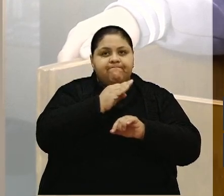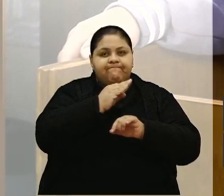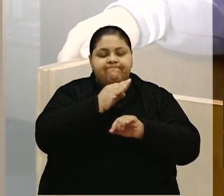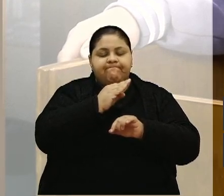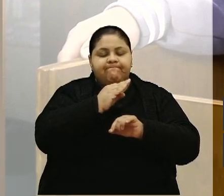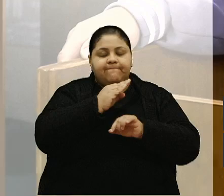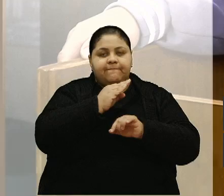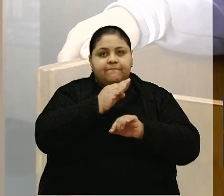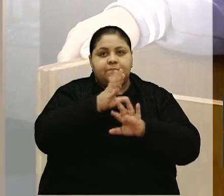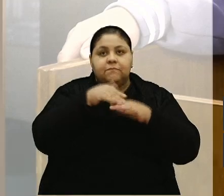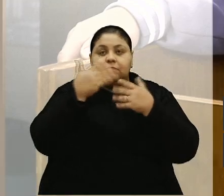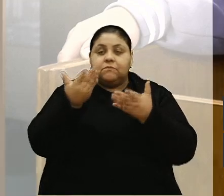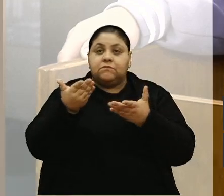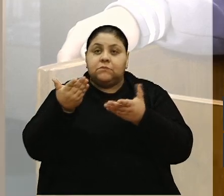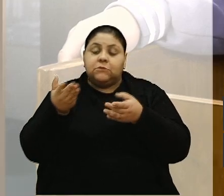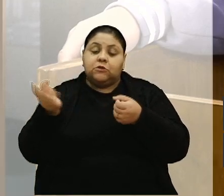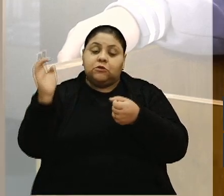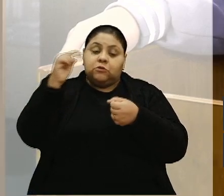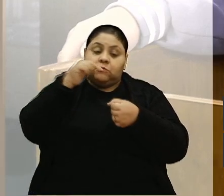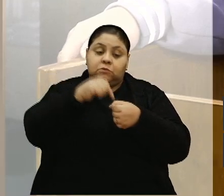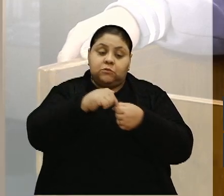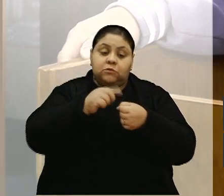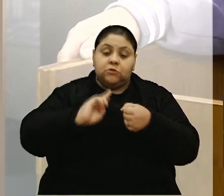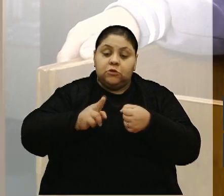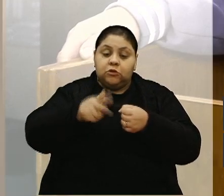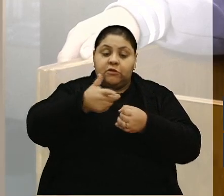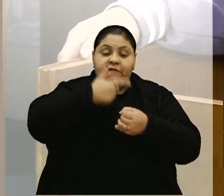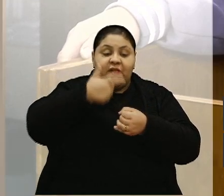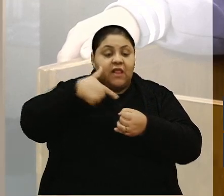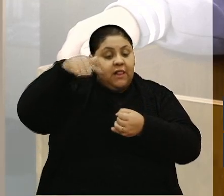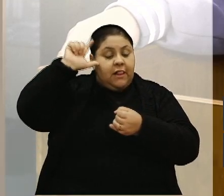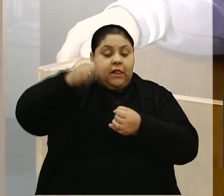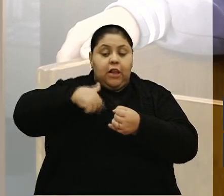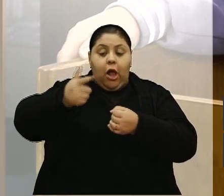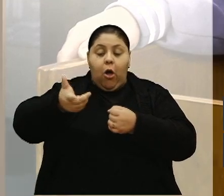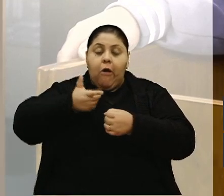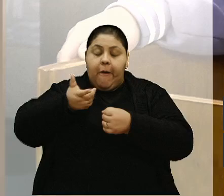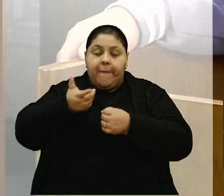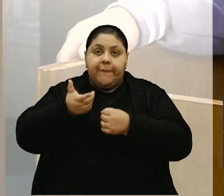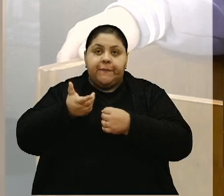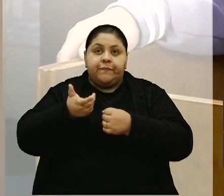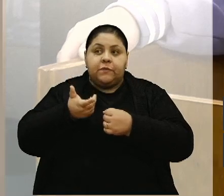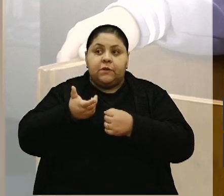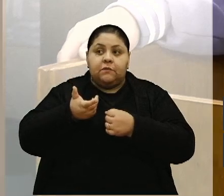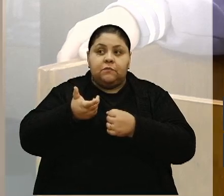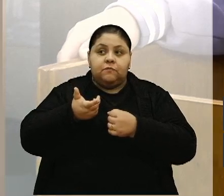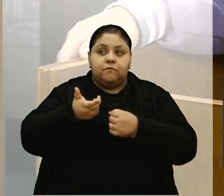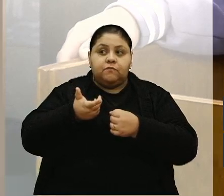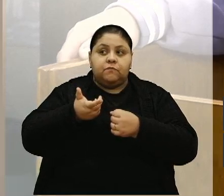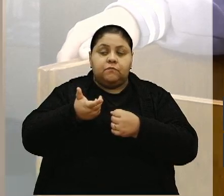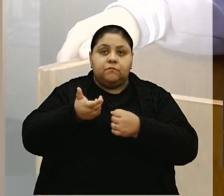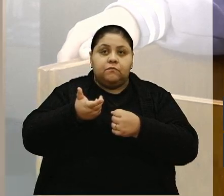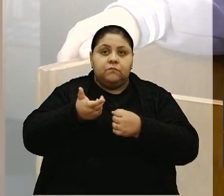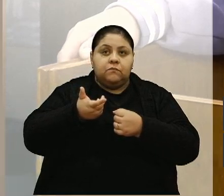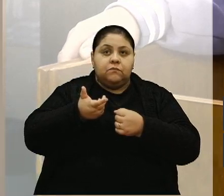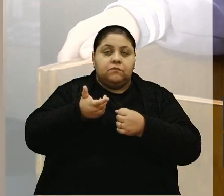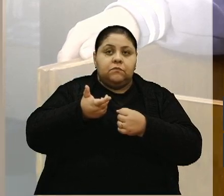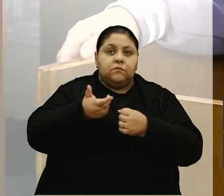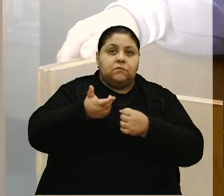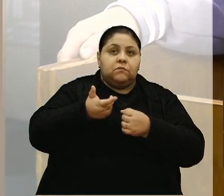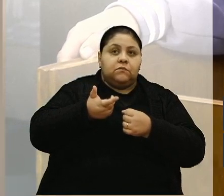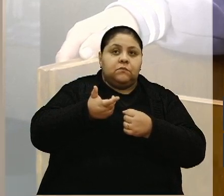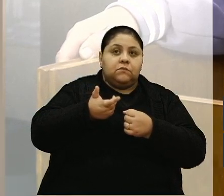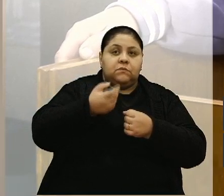Então, na retomada da continuidade da fala de ontem, queria, nesses, não vou falar dos 60, nesses